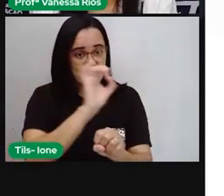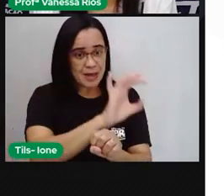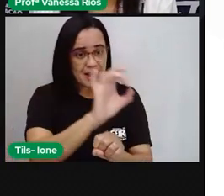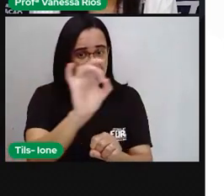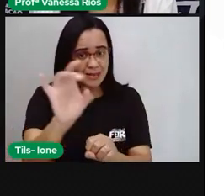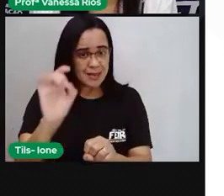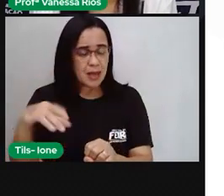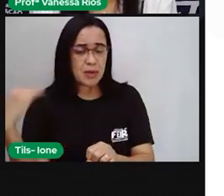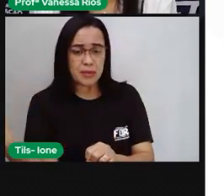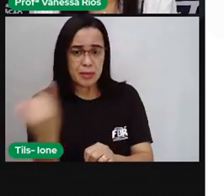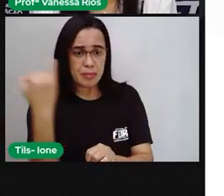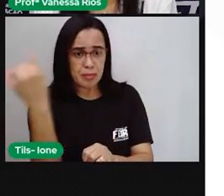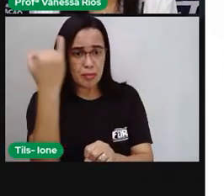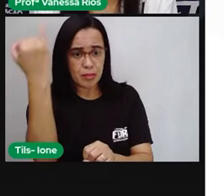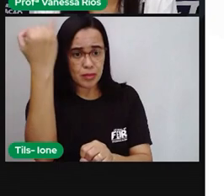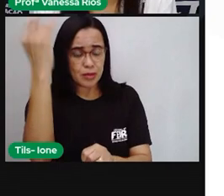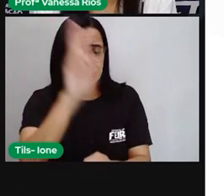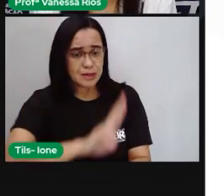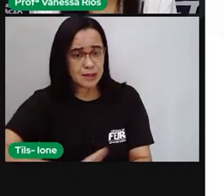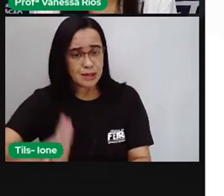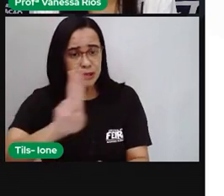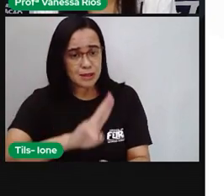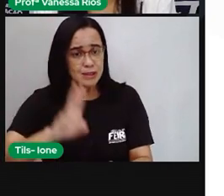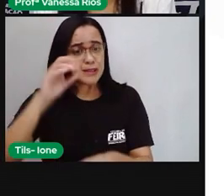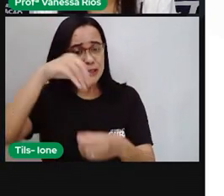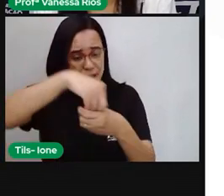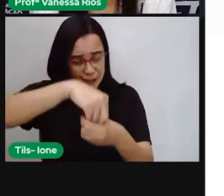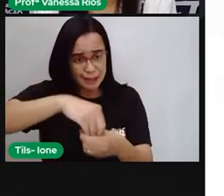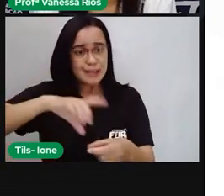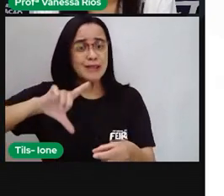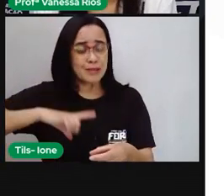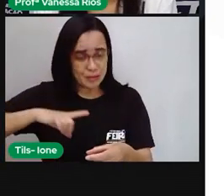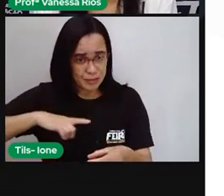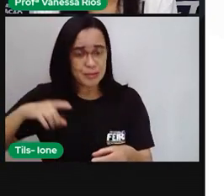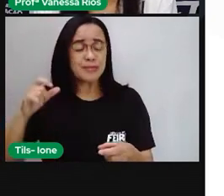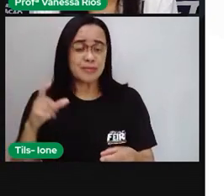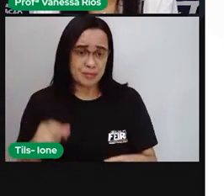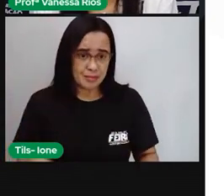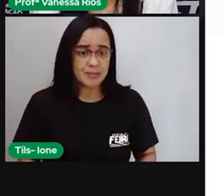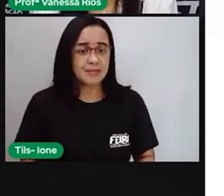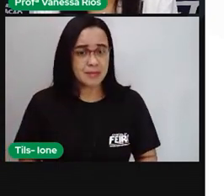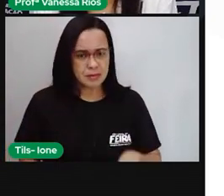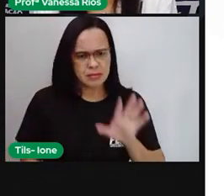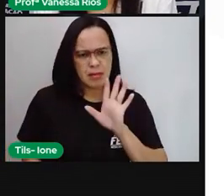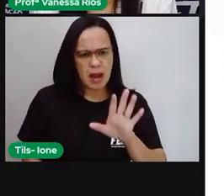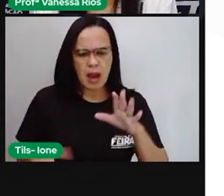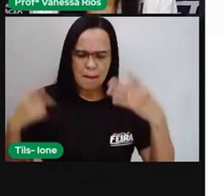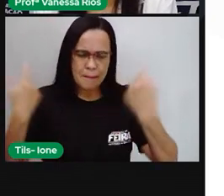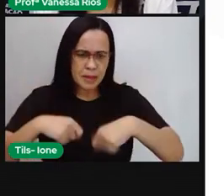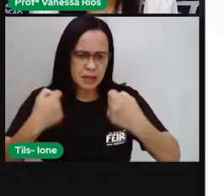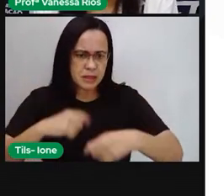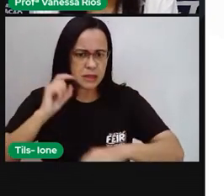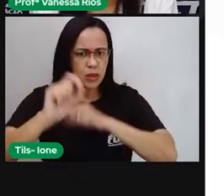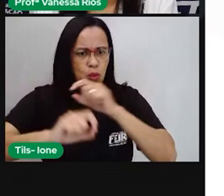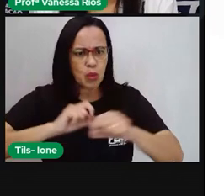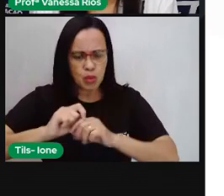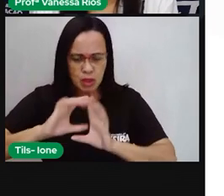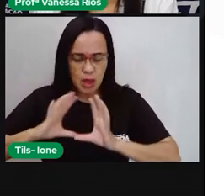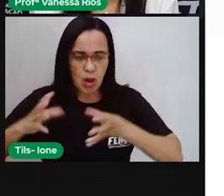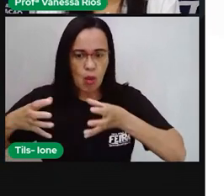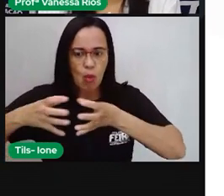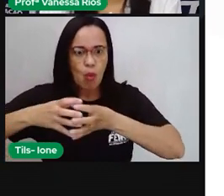tem a sua função, tem o seu trabalho, tem o seu objetivo, mas eles precisam funcionar em conjunto.